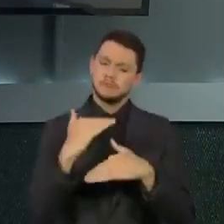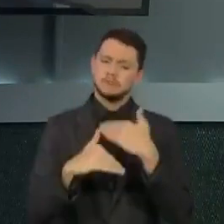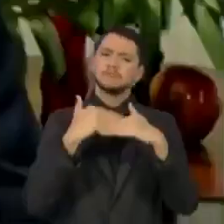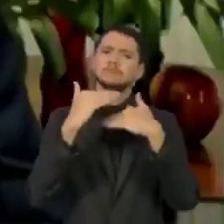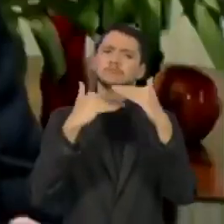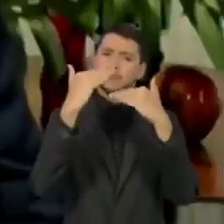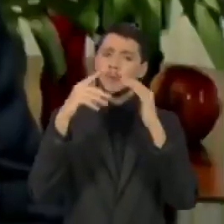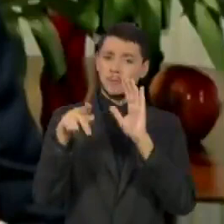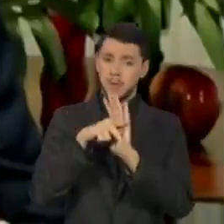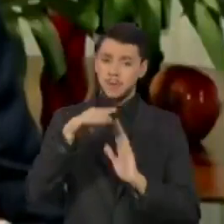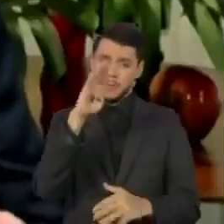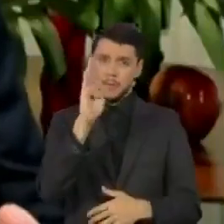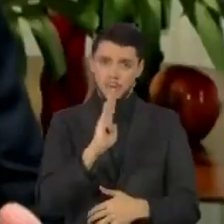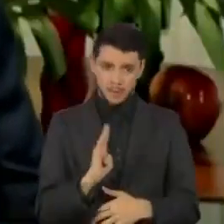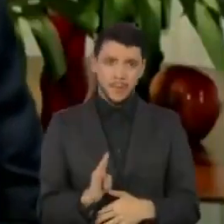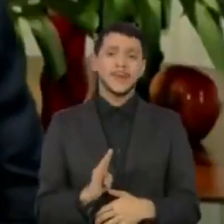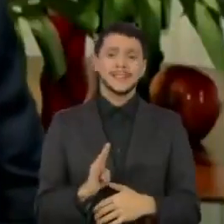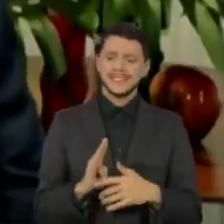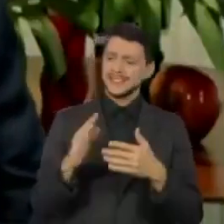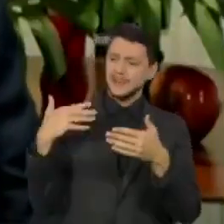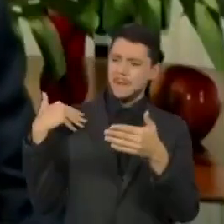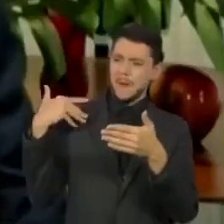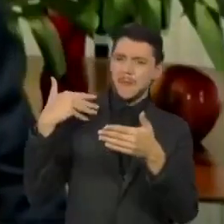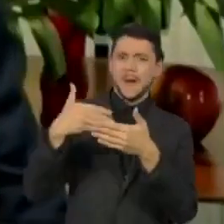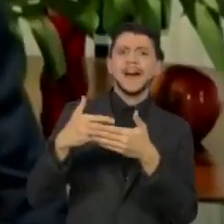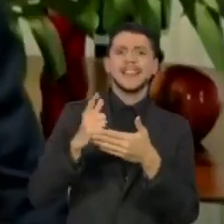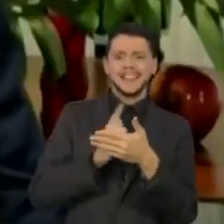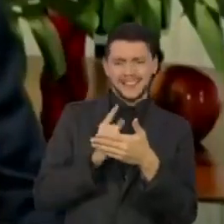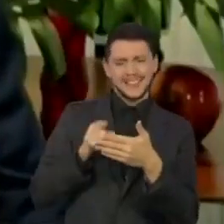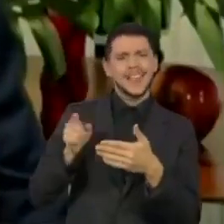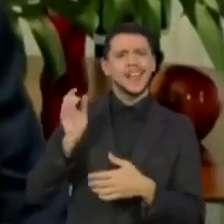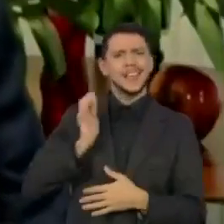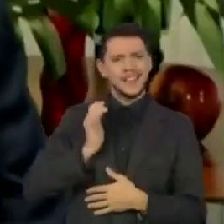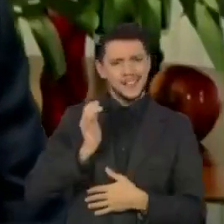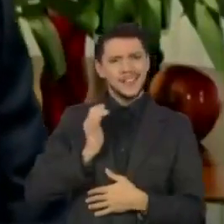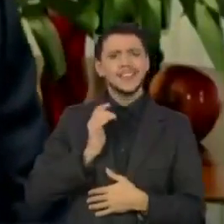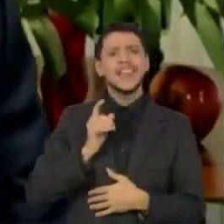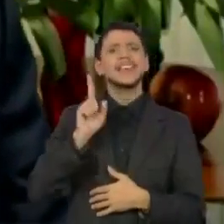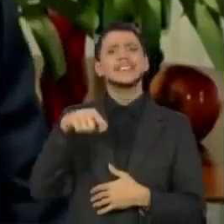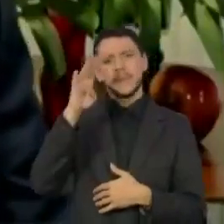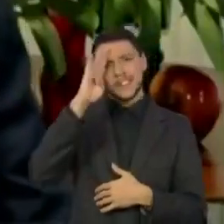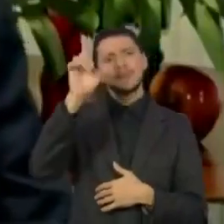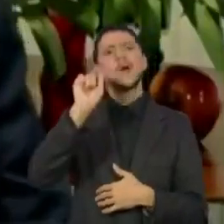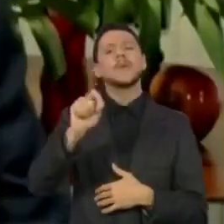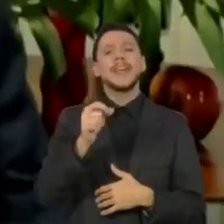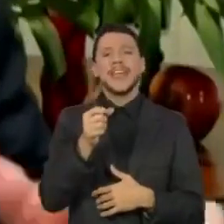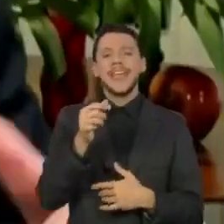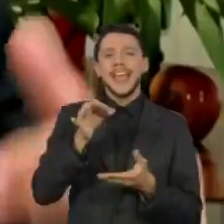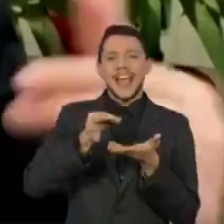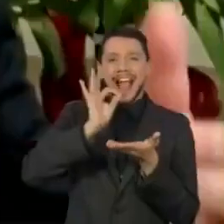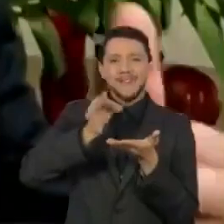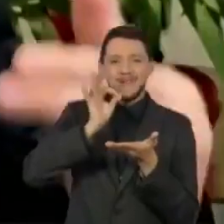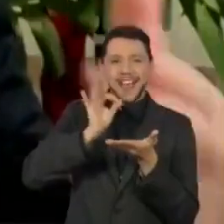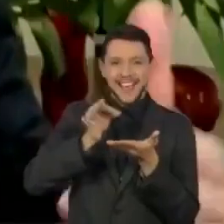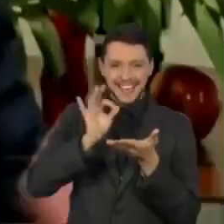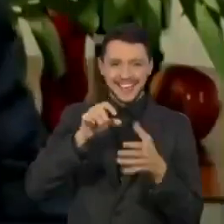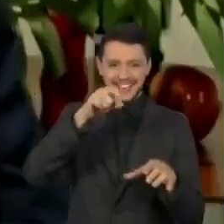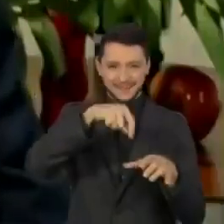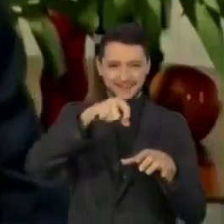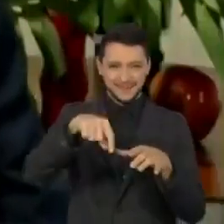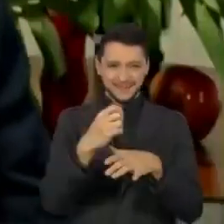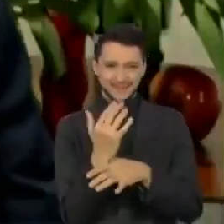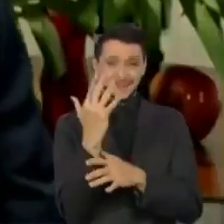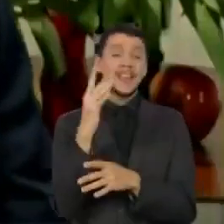de um Brasil que, vindo de uma riqueza muito forte, que era a monocultura do café, vai quebrando suas condições e vai